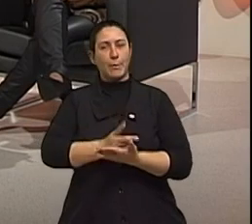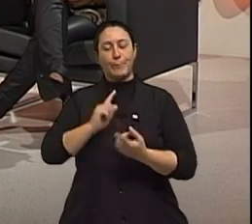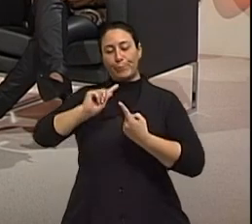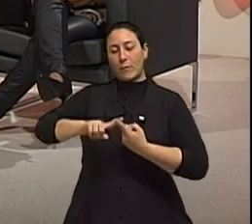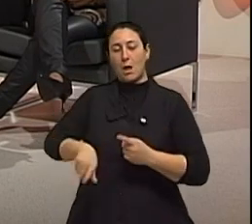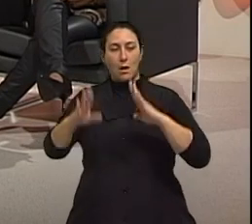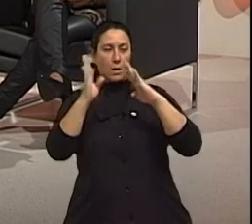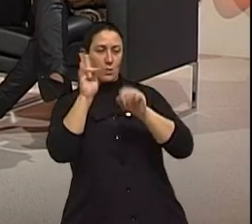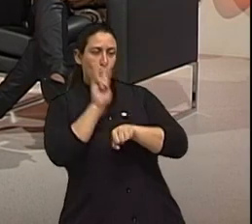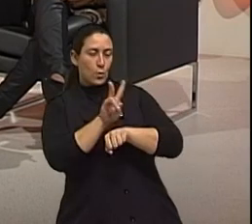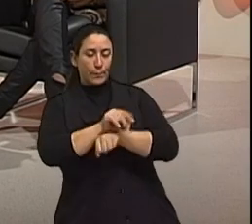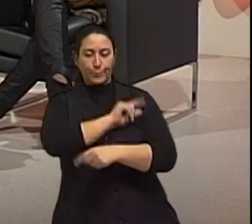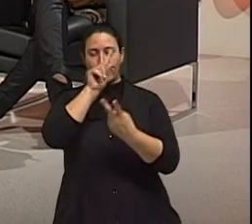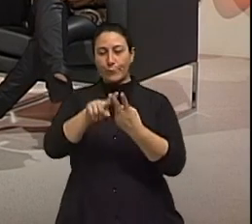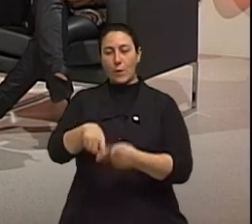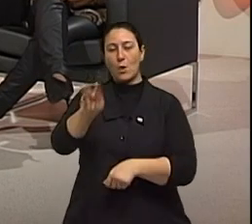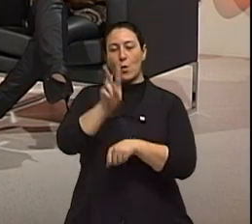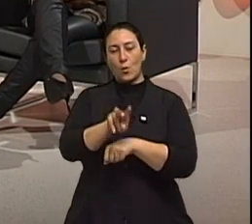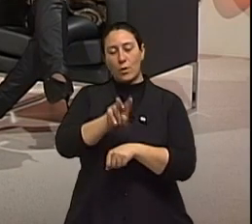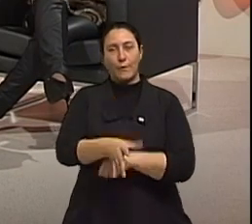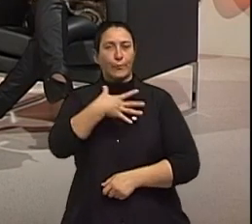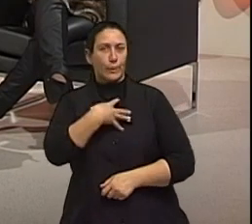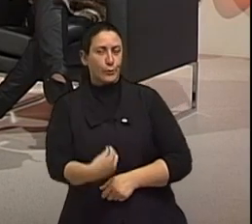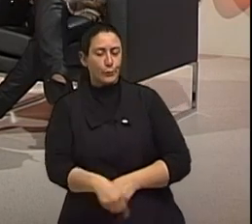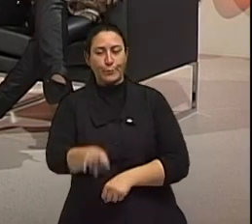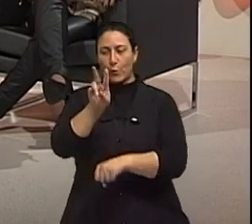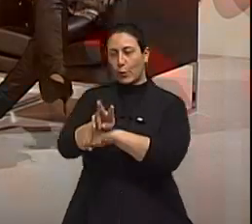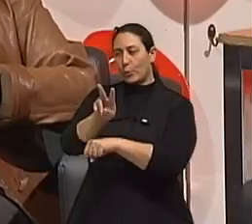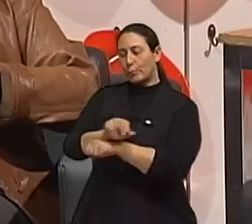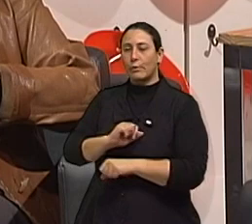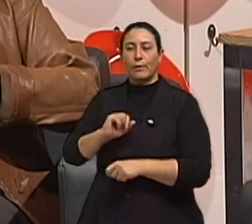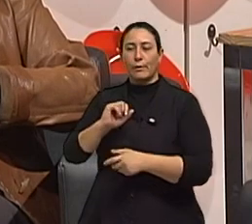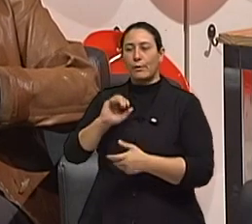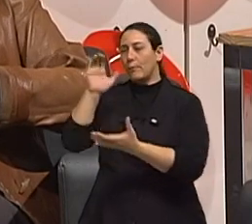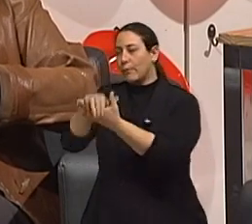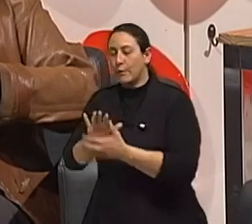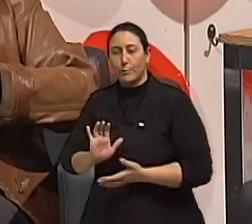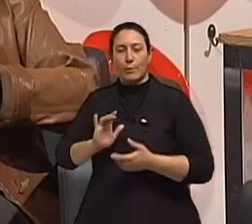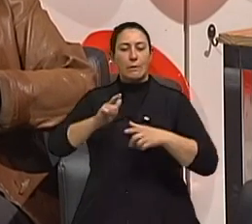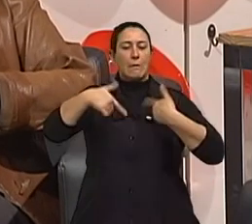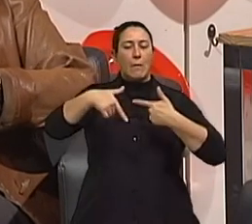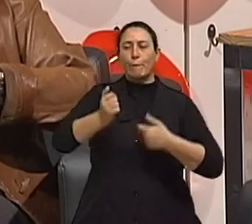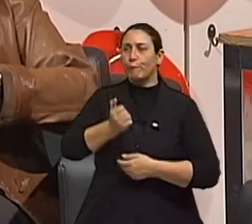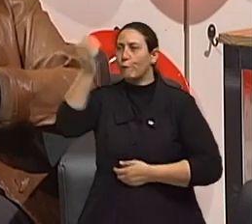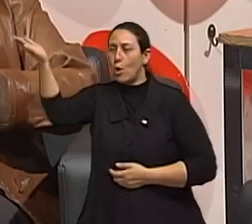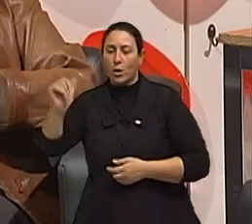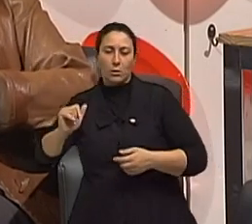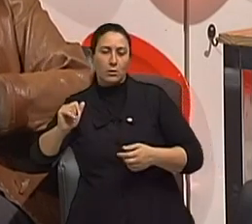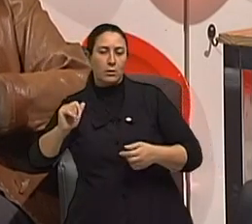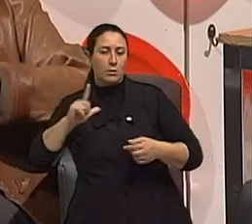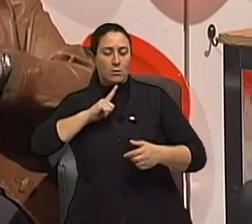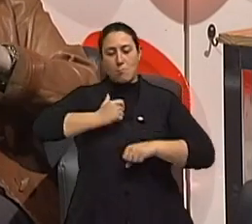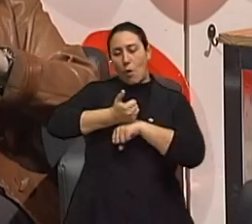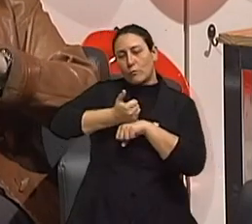dona de casa, cuida da sua casa, cuida dos filhos, muitas trabalham fora, então tem a sua profissão,